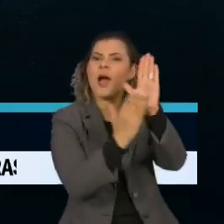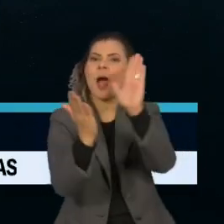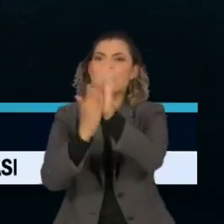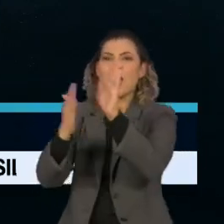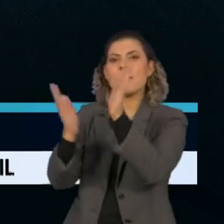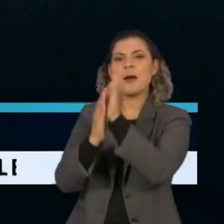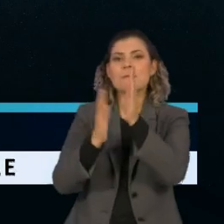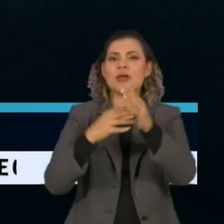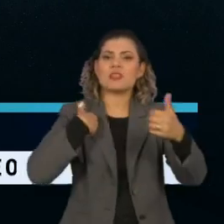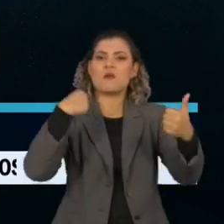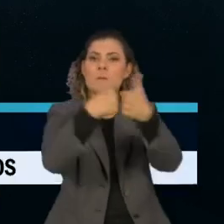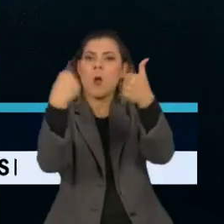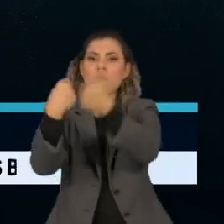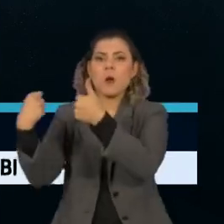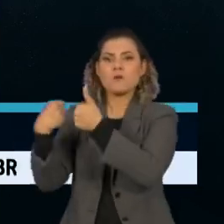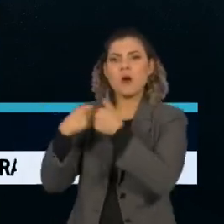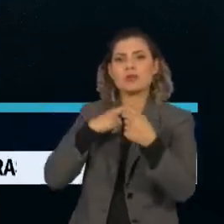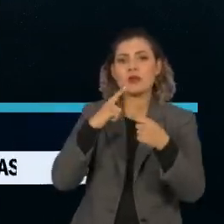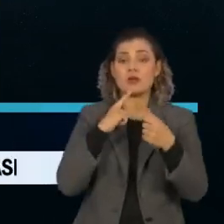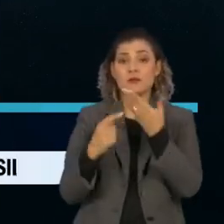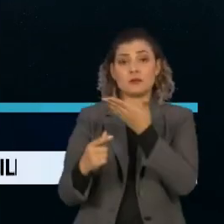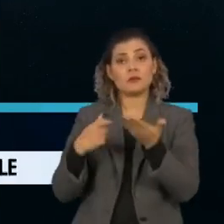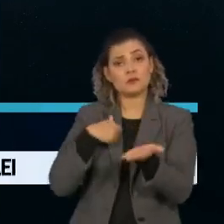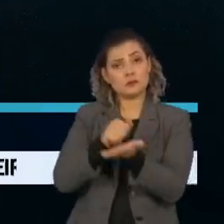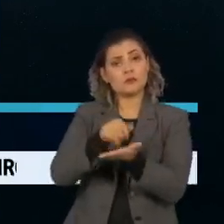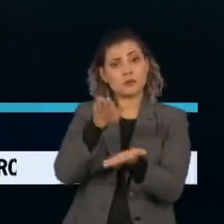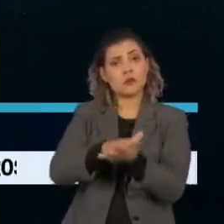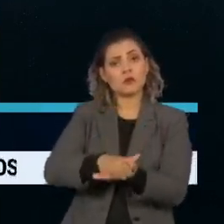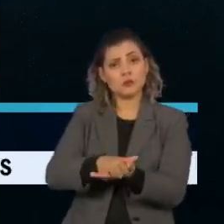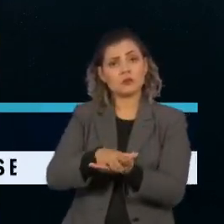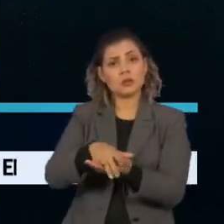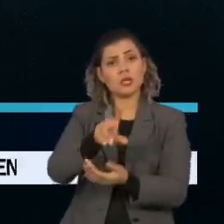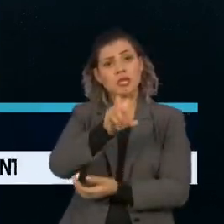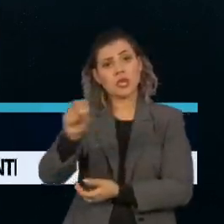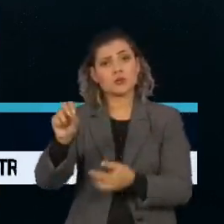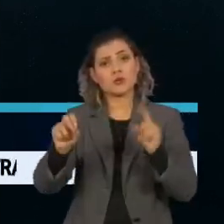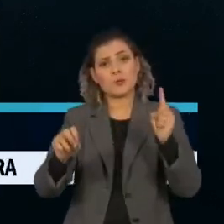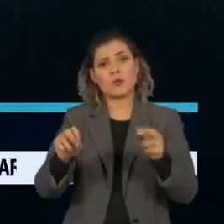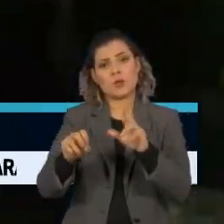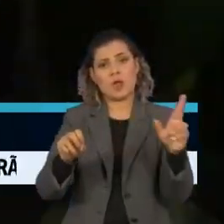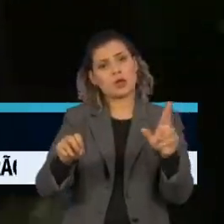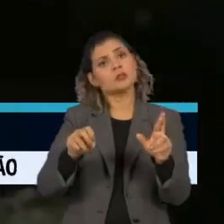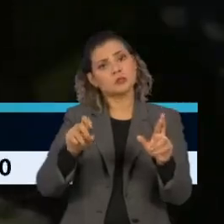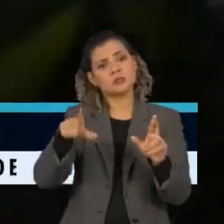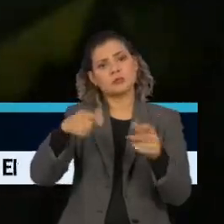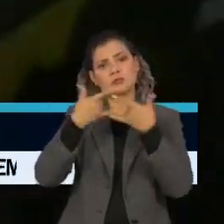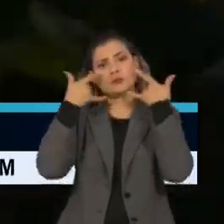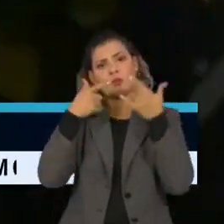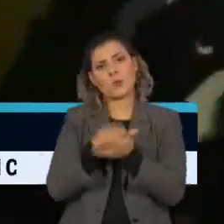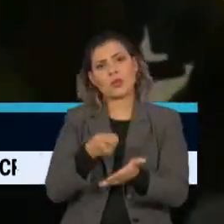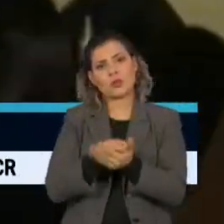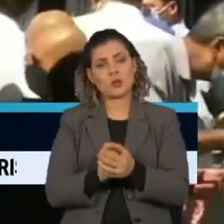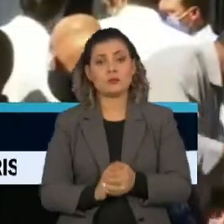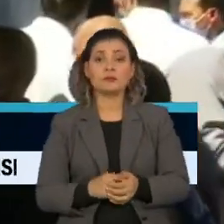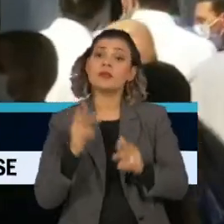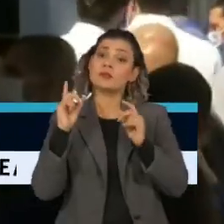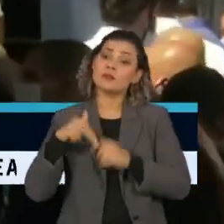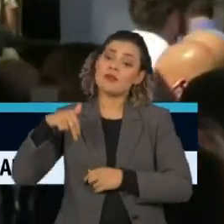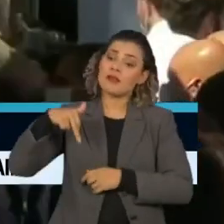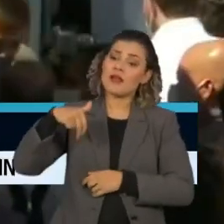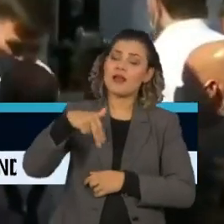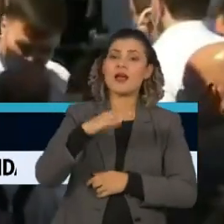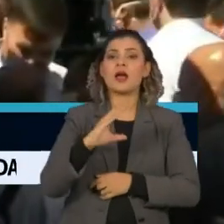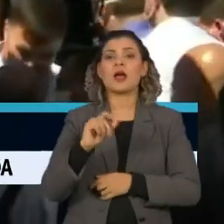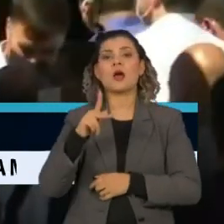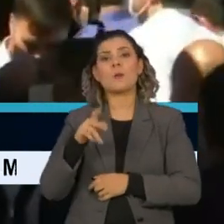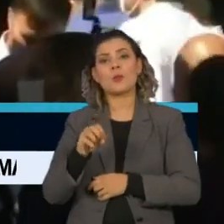máscara é obrigatório no Estado, sob pena de multa entre 500 e mil reais. Depois, ele foi até Campo Alegre de